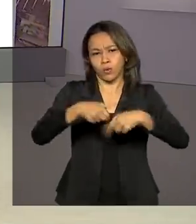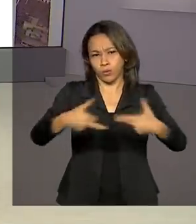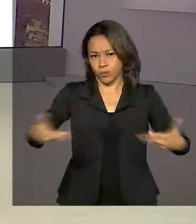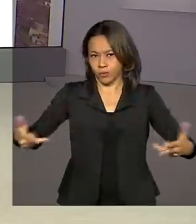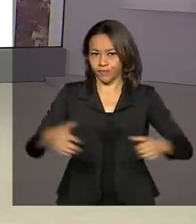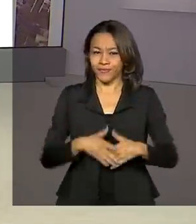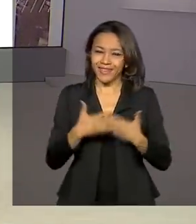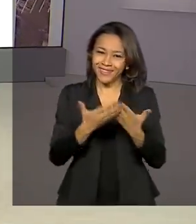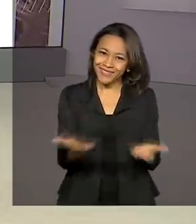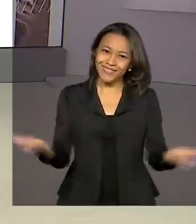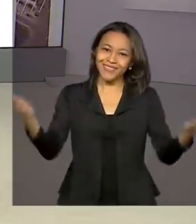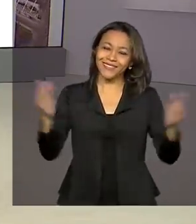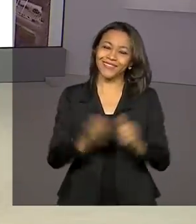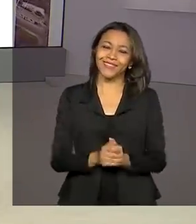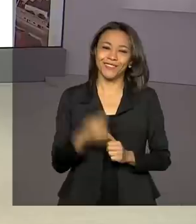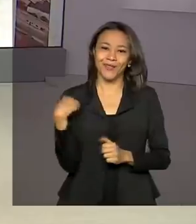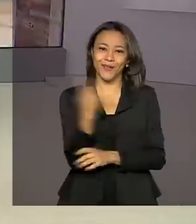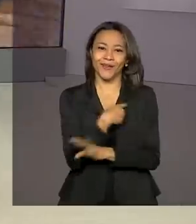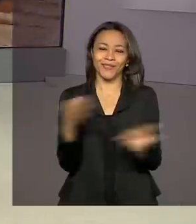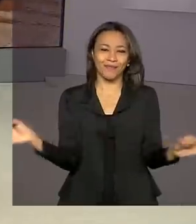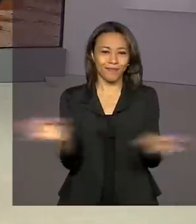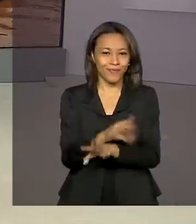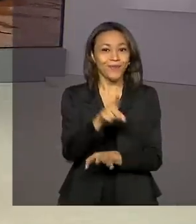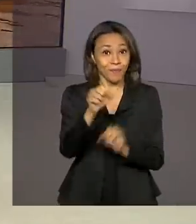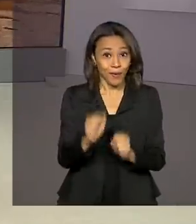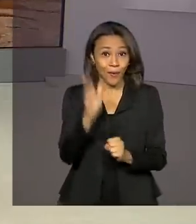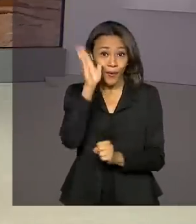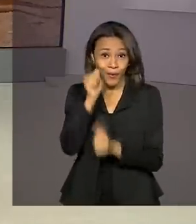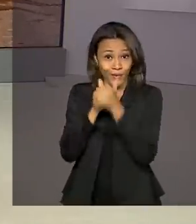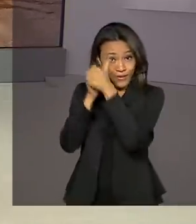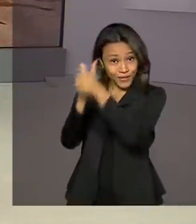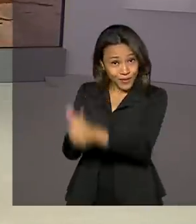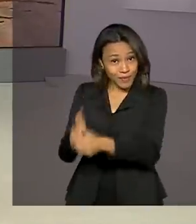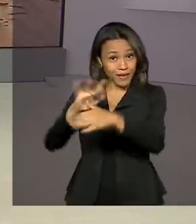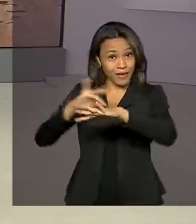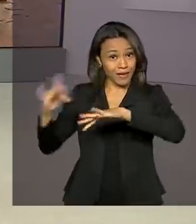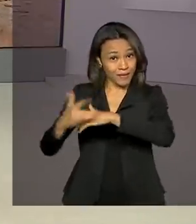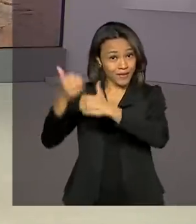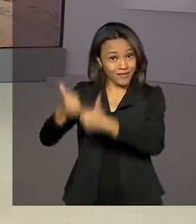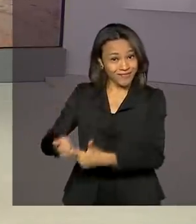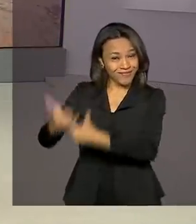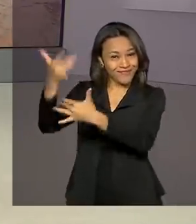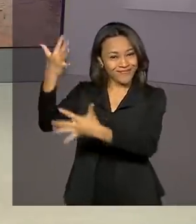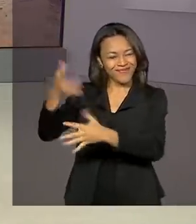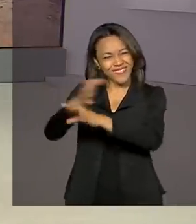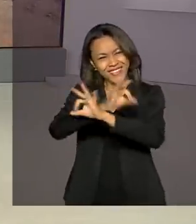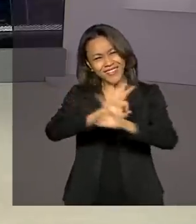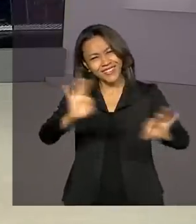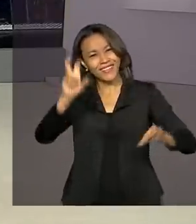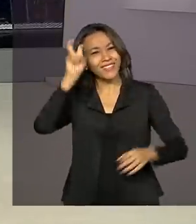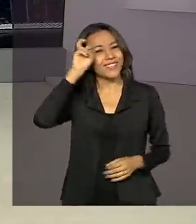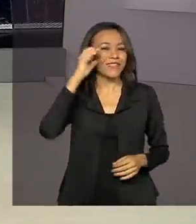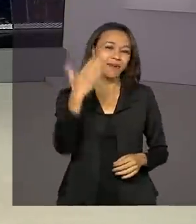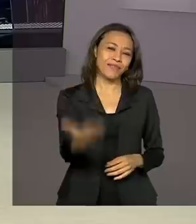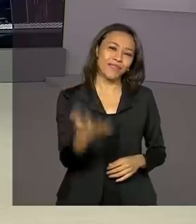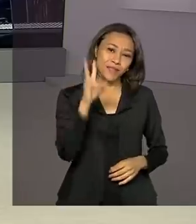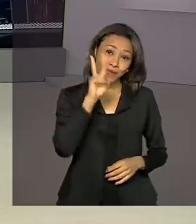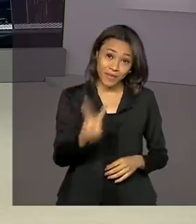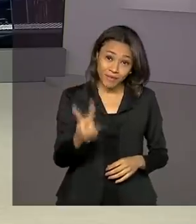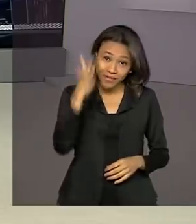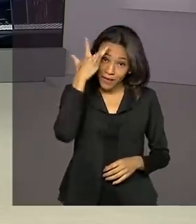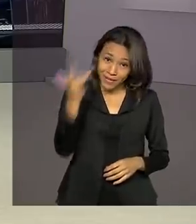É isso, o Brasil em Dia fica por aqui. Você pode nos acompanhar também pelas redes sociais. Excelente quinta-feira para você. Nos vemos